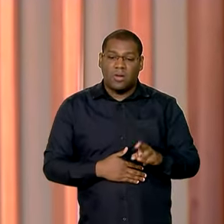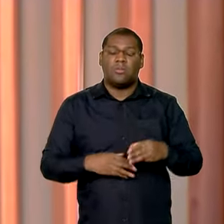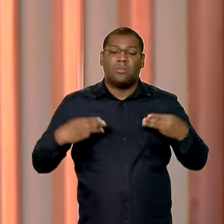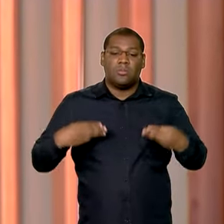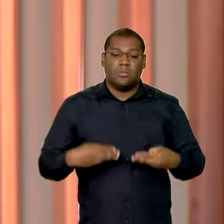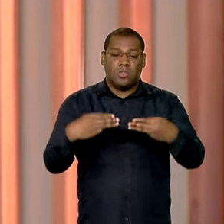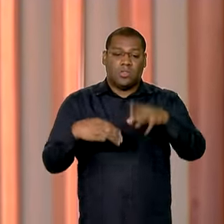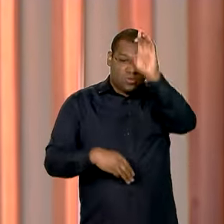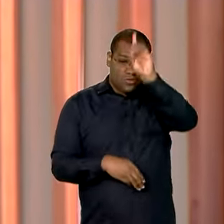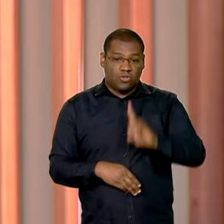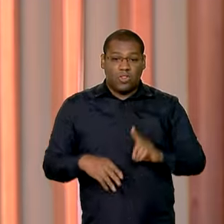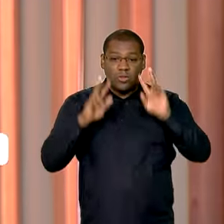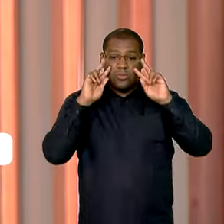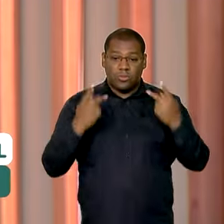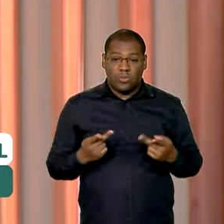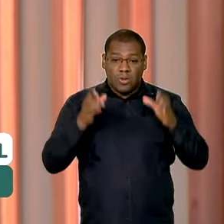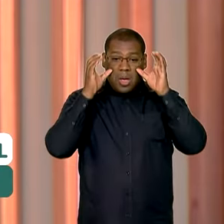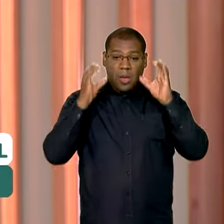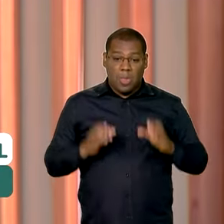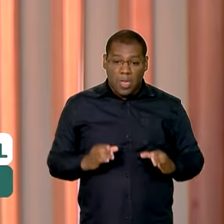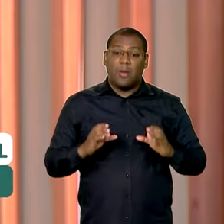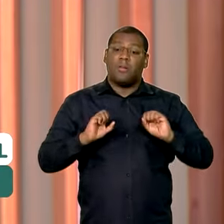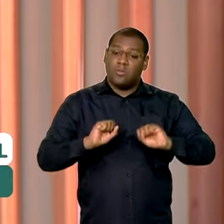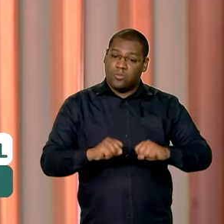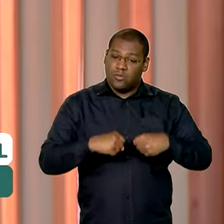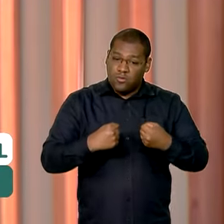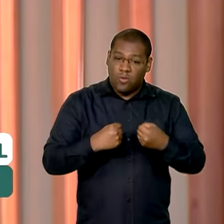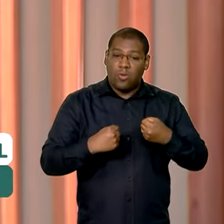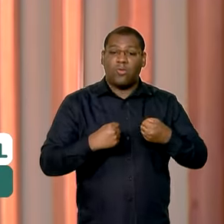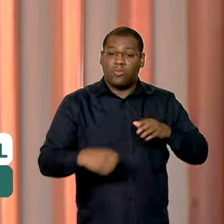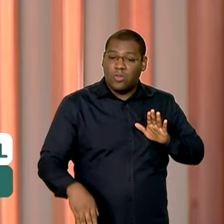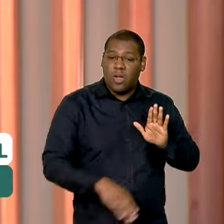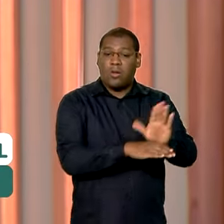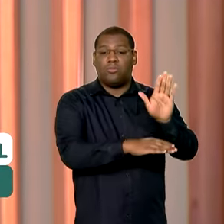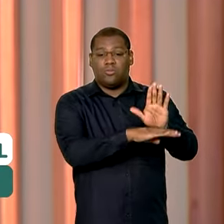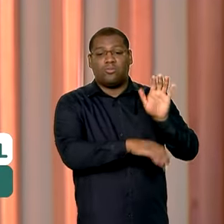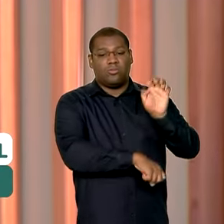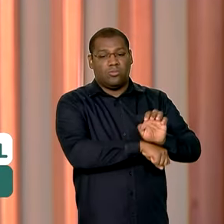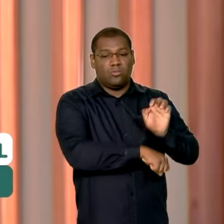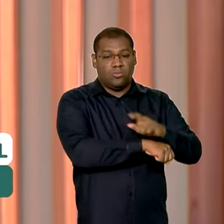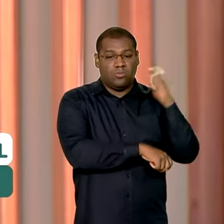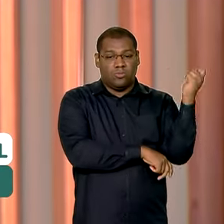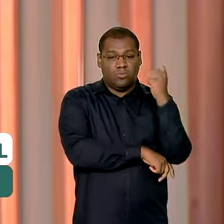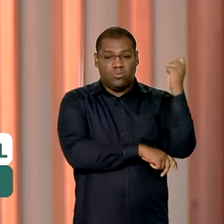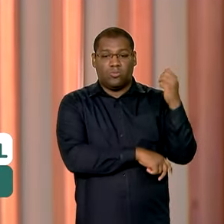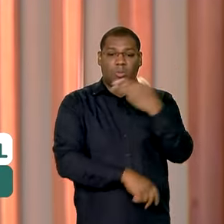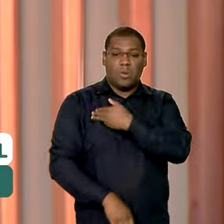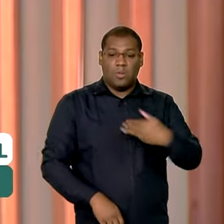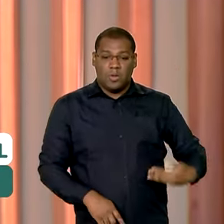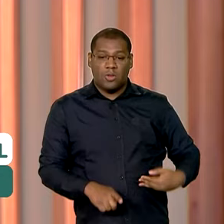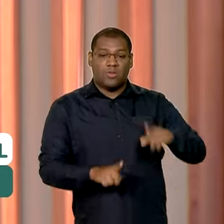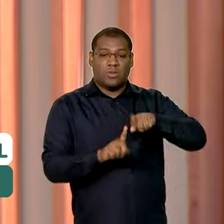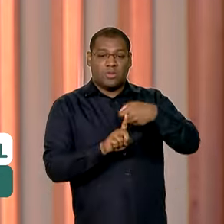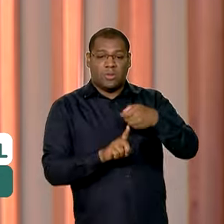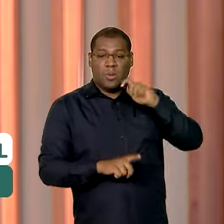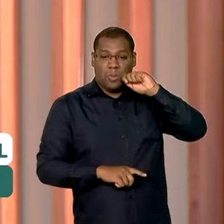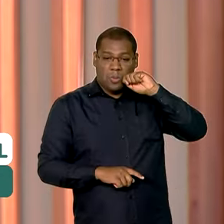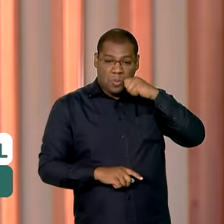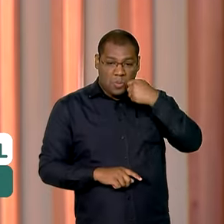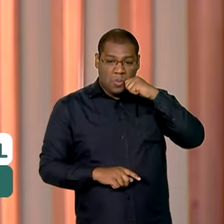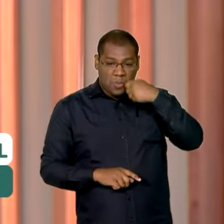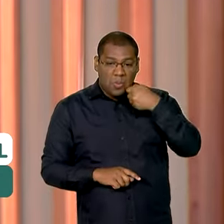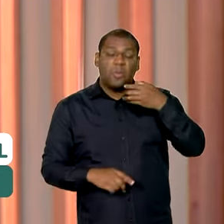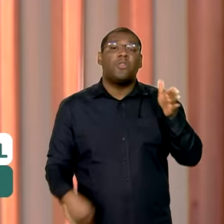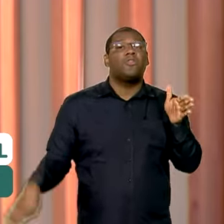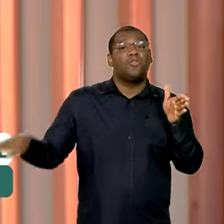e Cidadania integra os esforços de ajuda do governo federal ao Rio Grande do Sul. O ministro Silvio Almeida chega daqui a